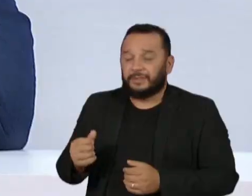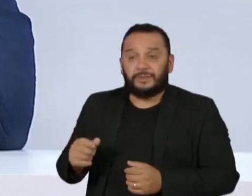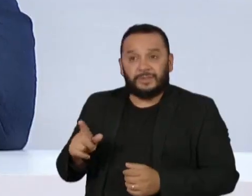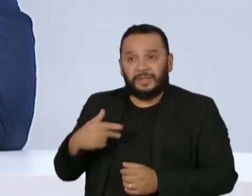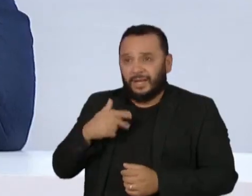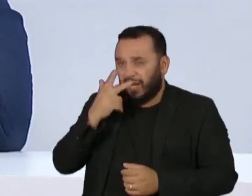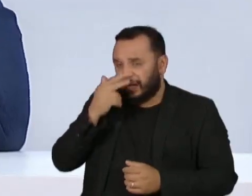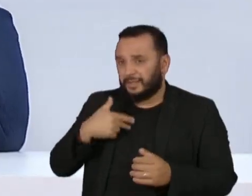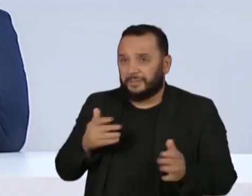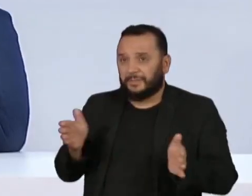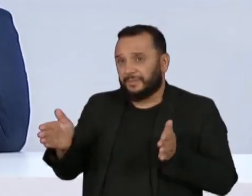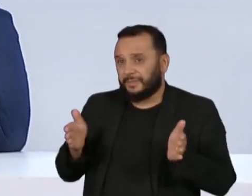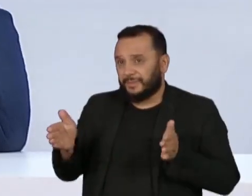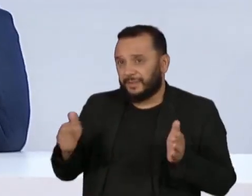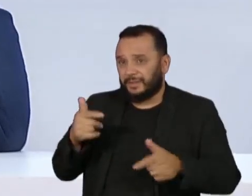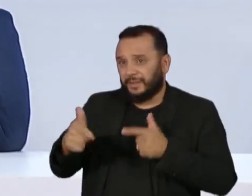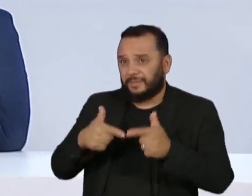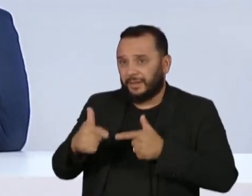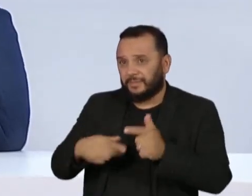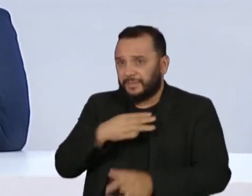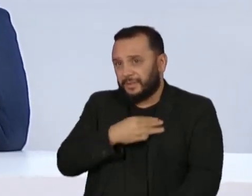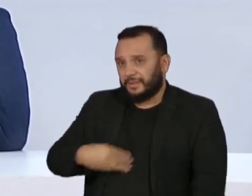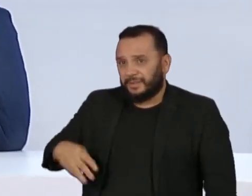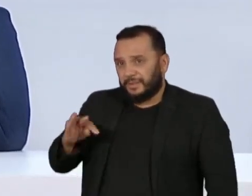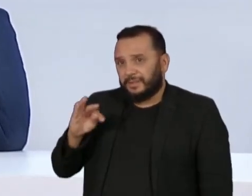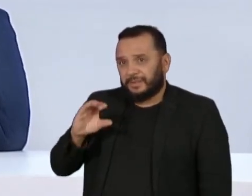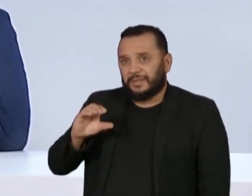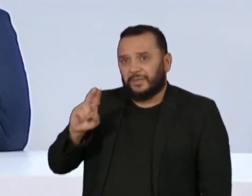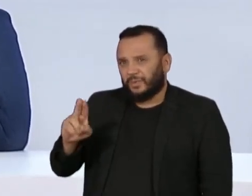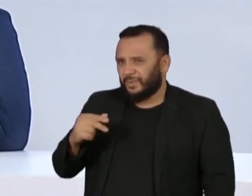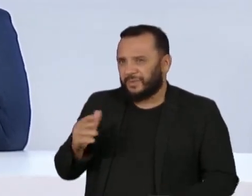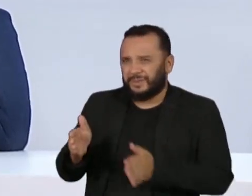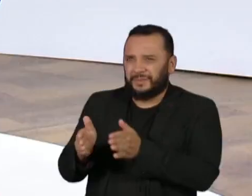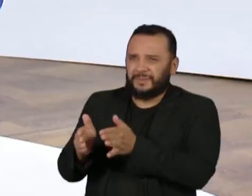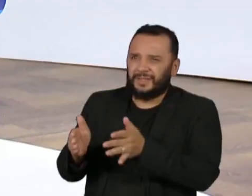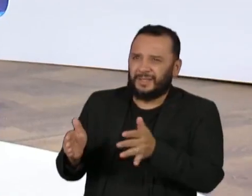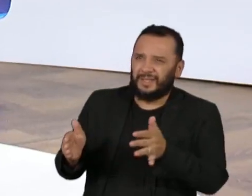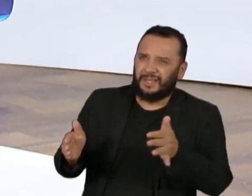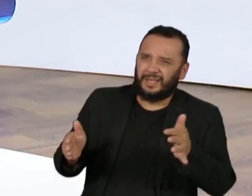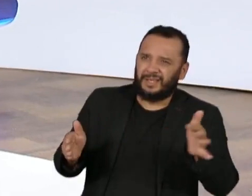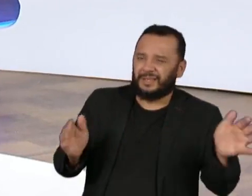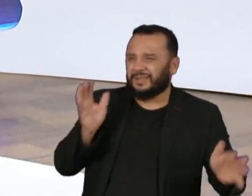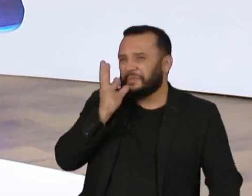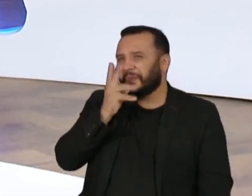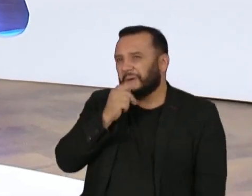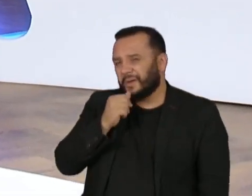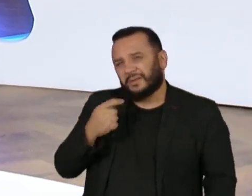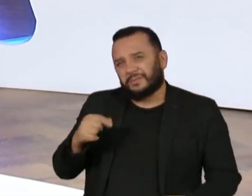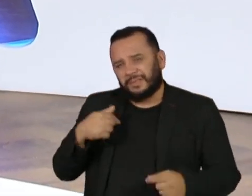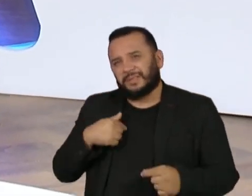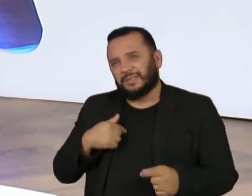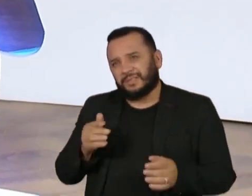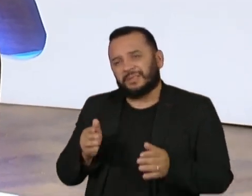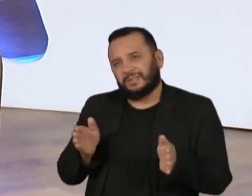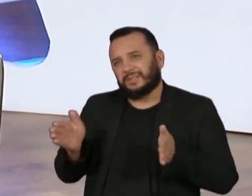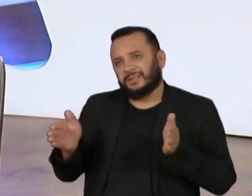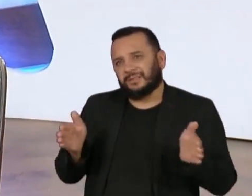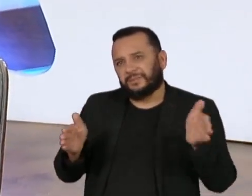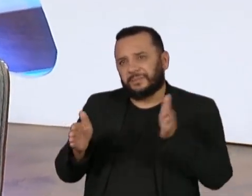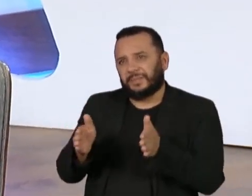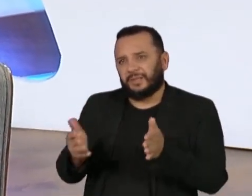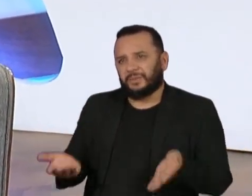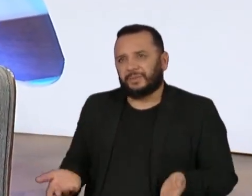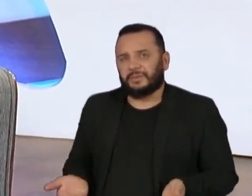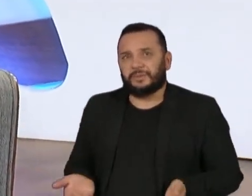um mandato pudesse ser mais equilibrado? Veja, o mandato pode ser uma alternativa